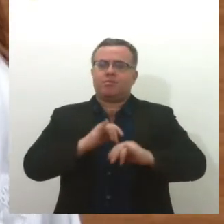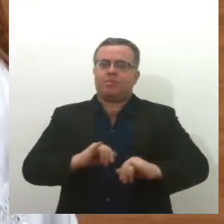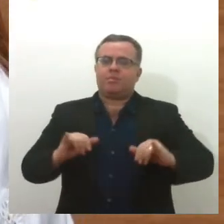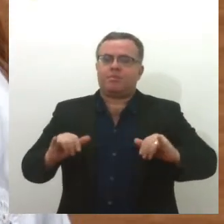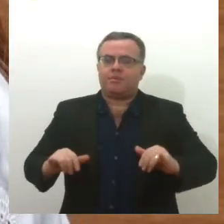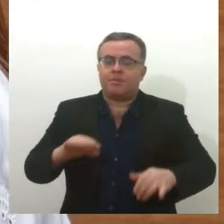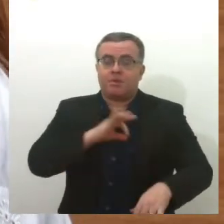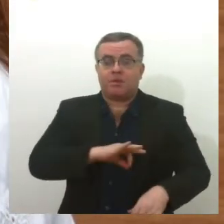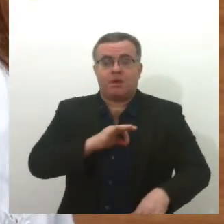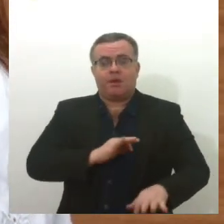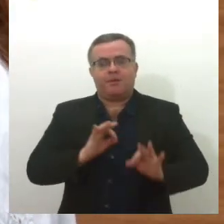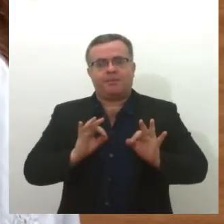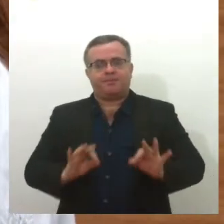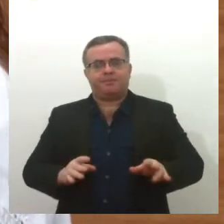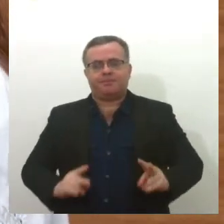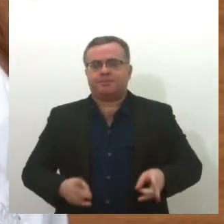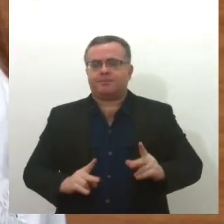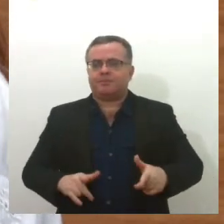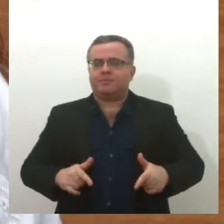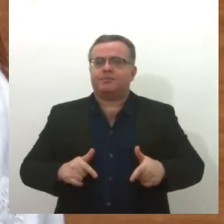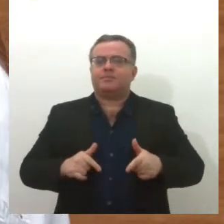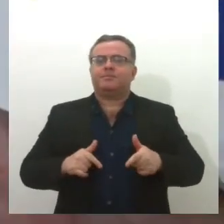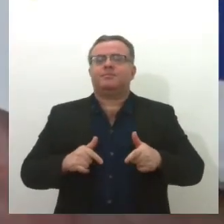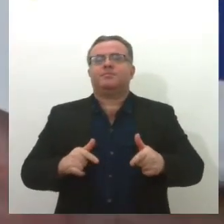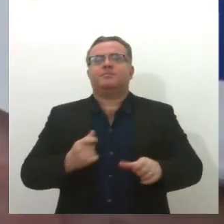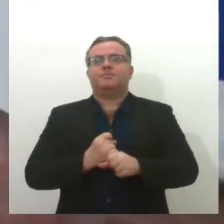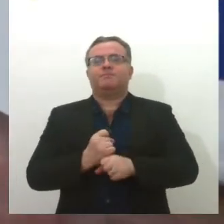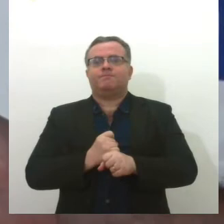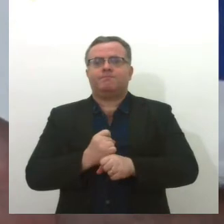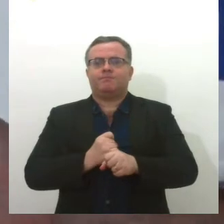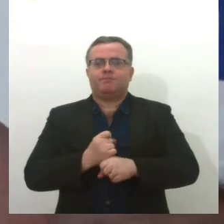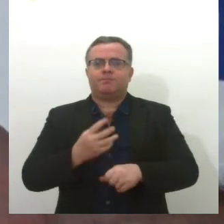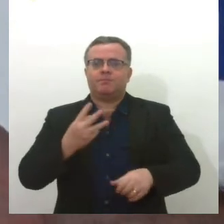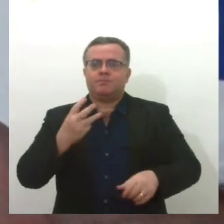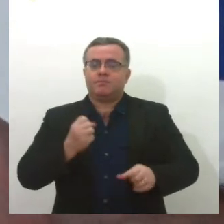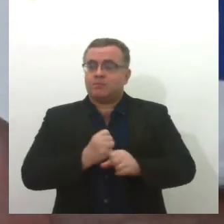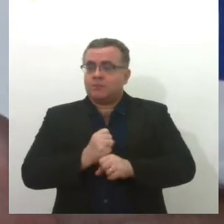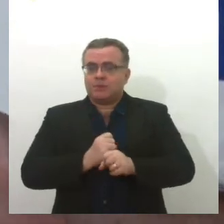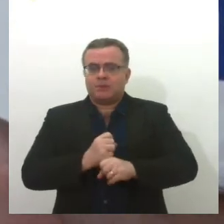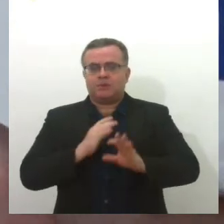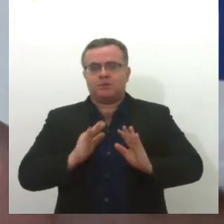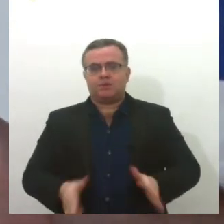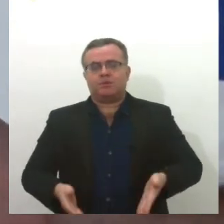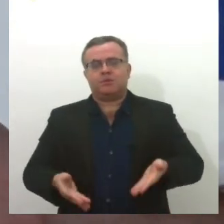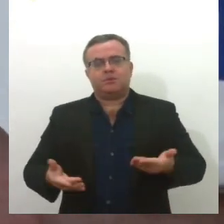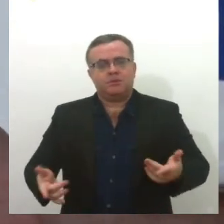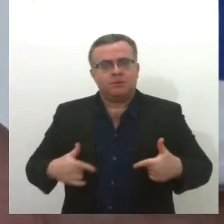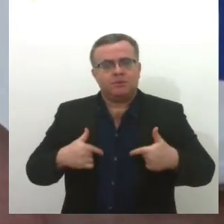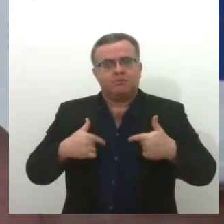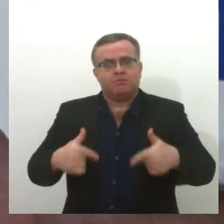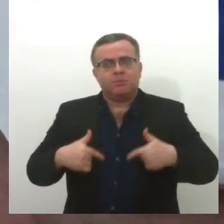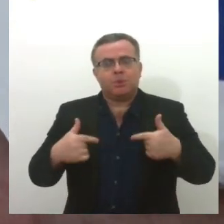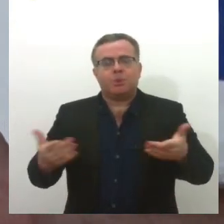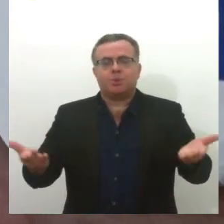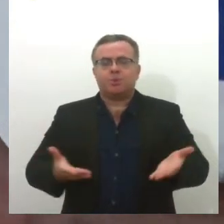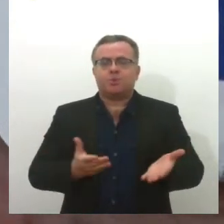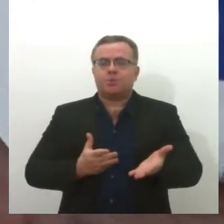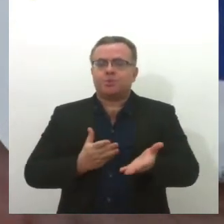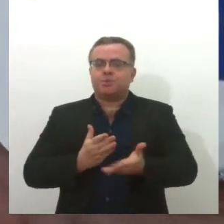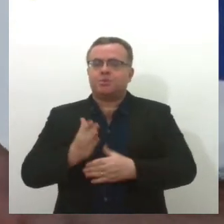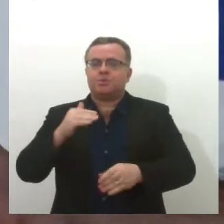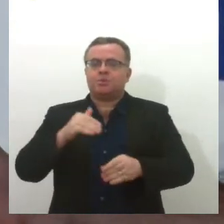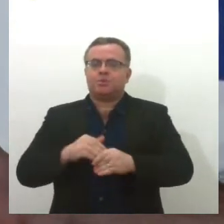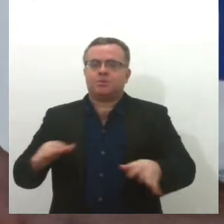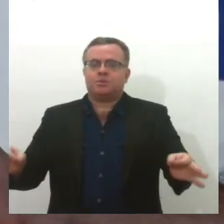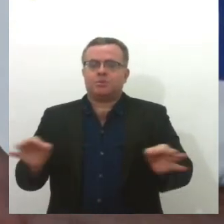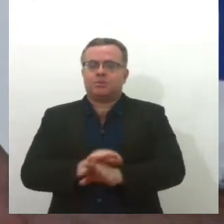feliz de uma luta que atravessou décadas. Quase 30 anos que vinha nessa luta e agora a gente teve realmente uma pele nova